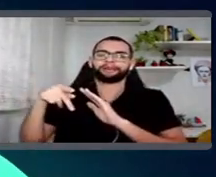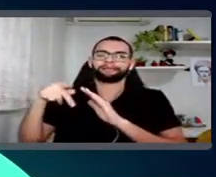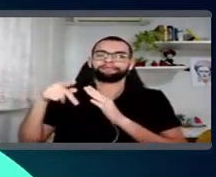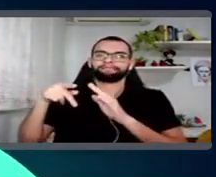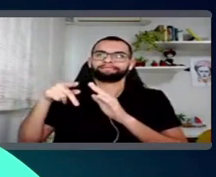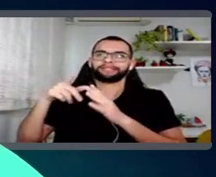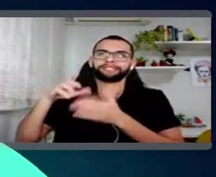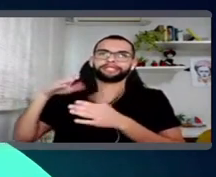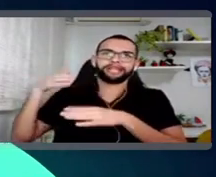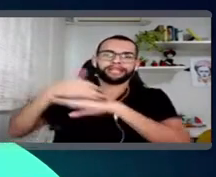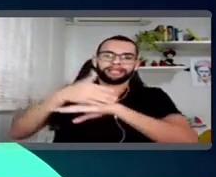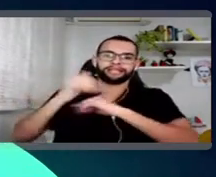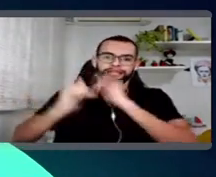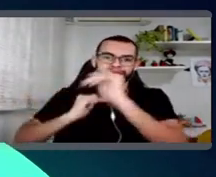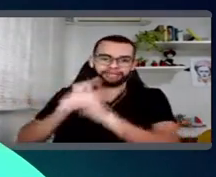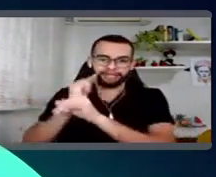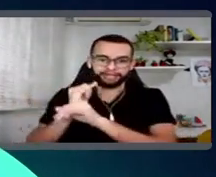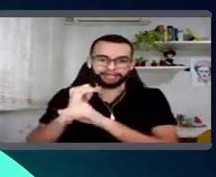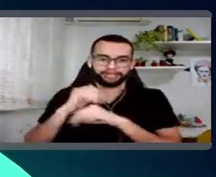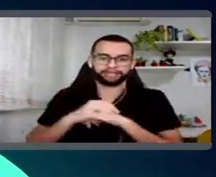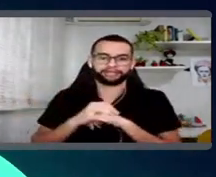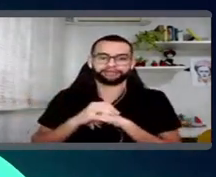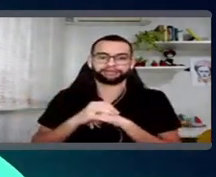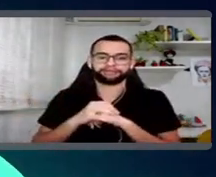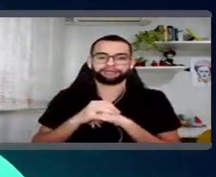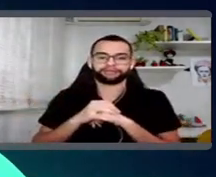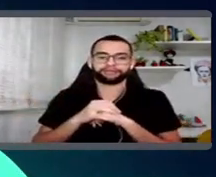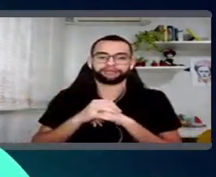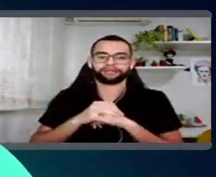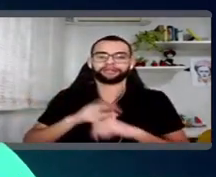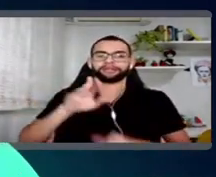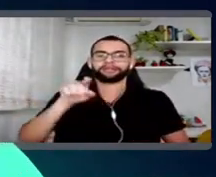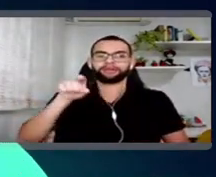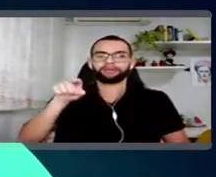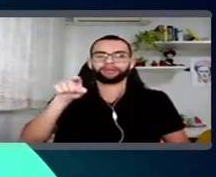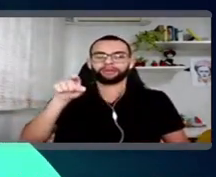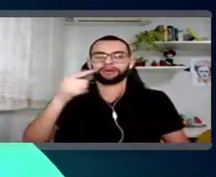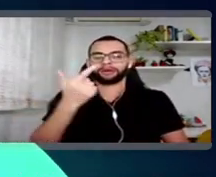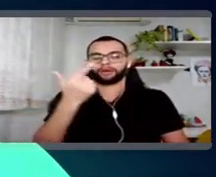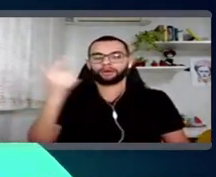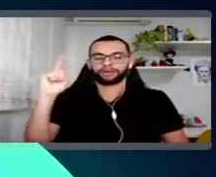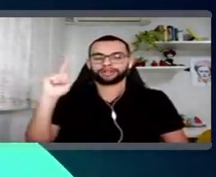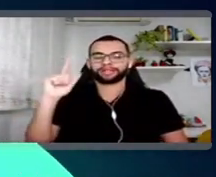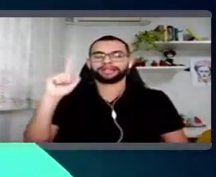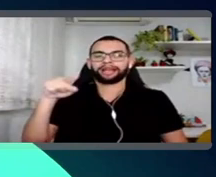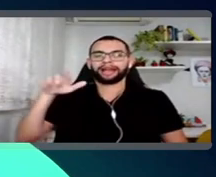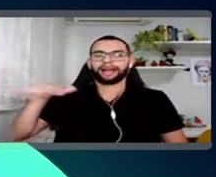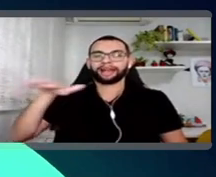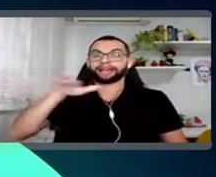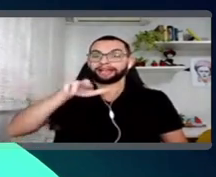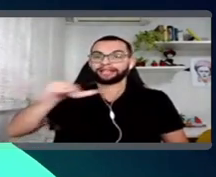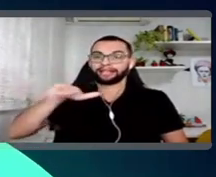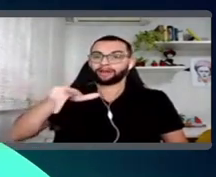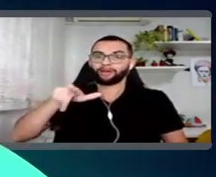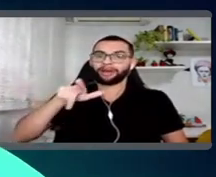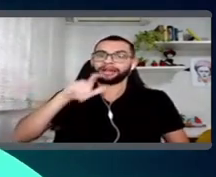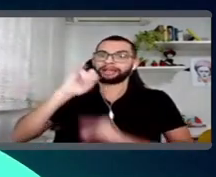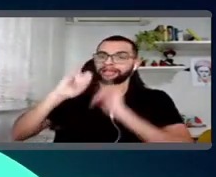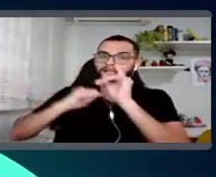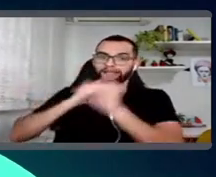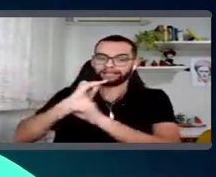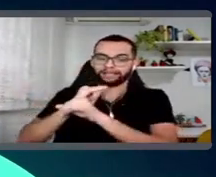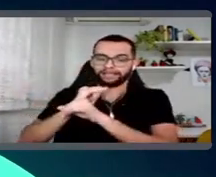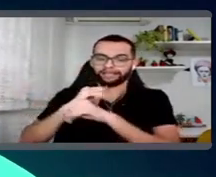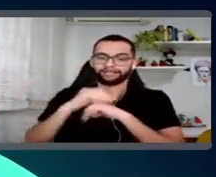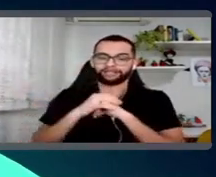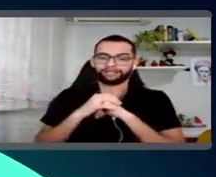de Big Data, a BI, é quem vai cuidar de todo o resto que não é de navegação, tá? Então, vamos falar assim para simplificar. E